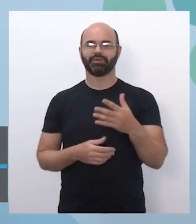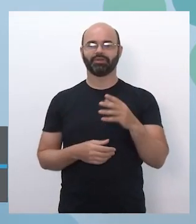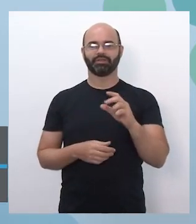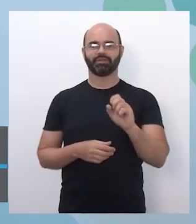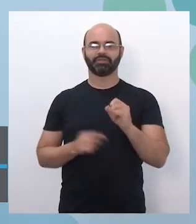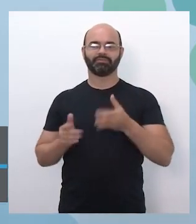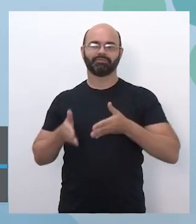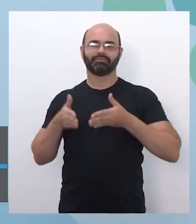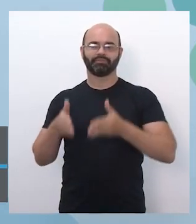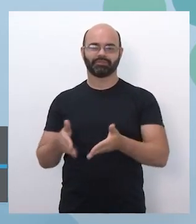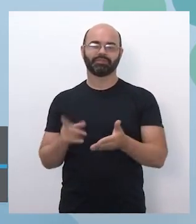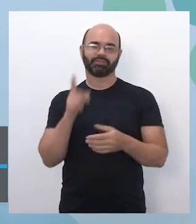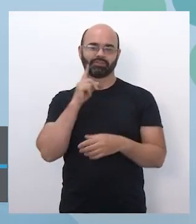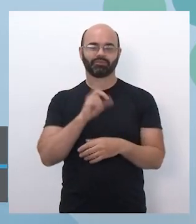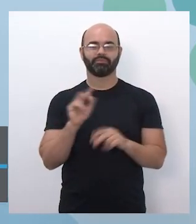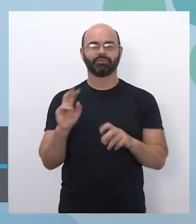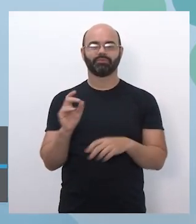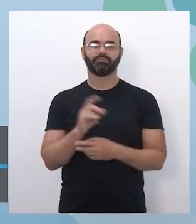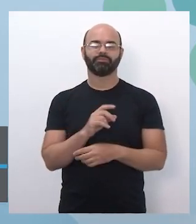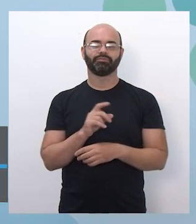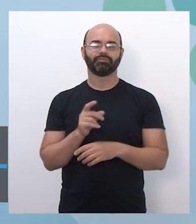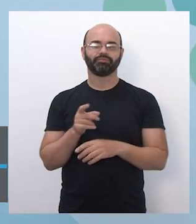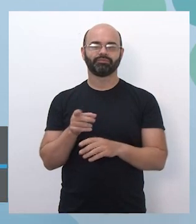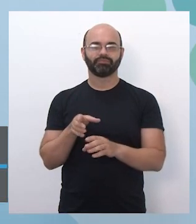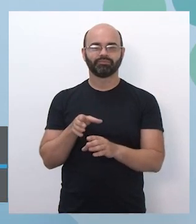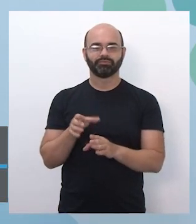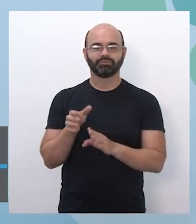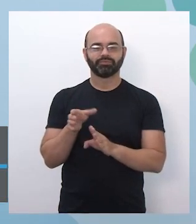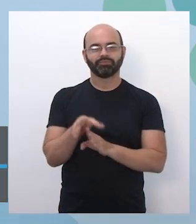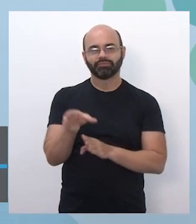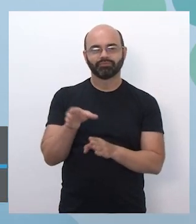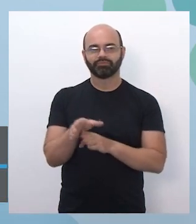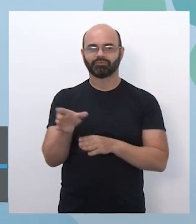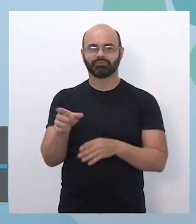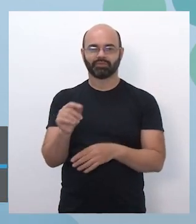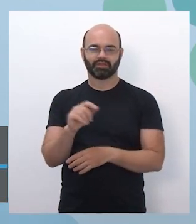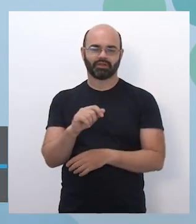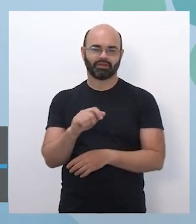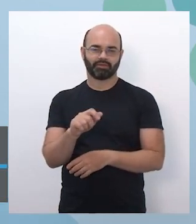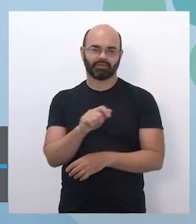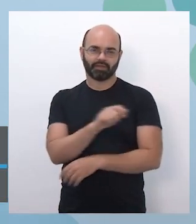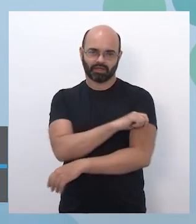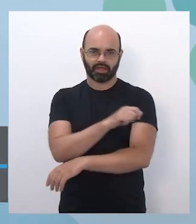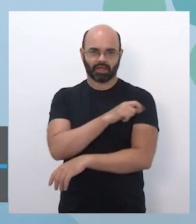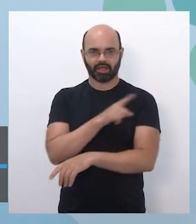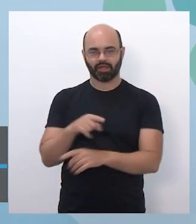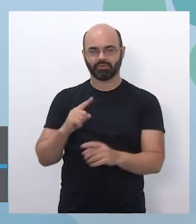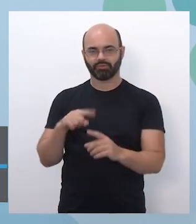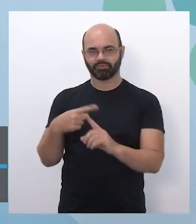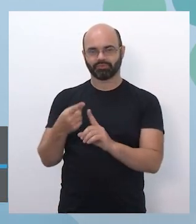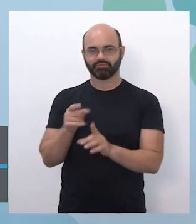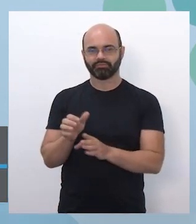atuando como tutor desses alunos, tá bom? Então, foco nas escolas regulares.